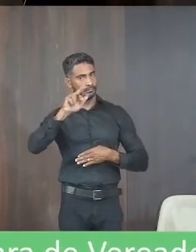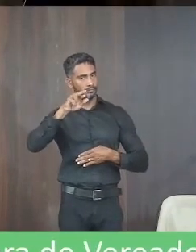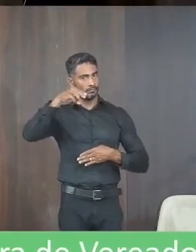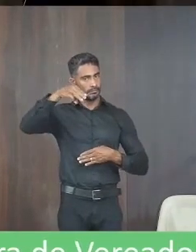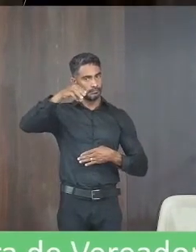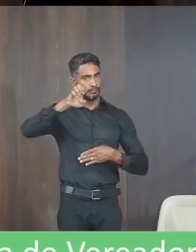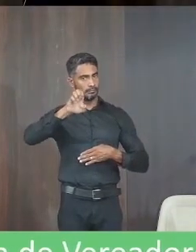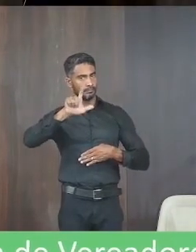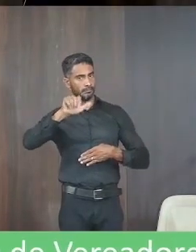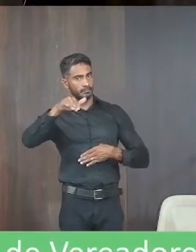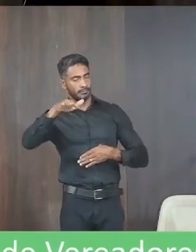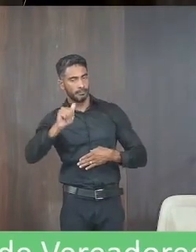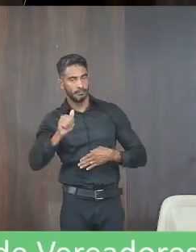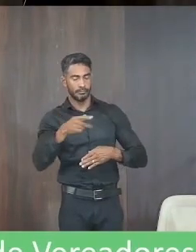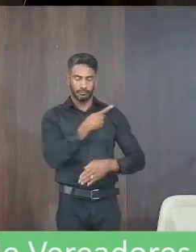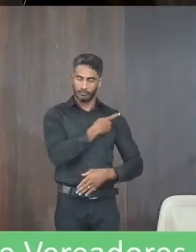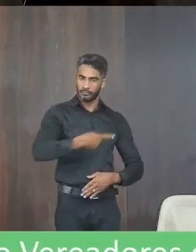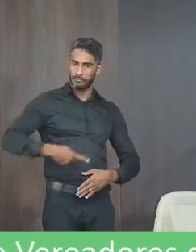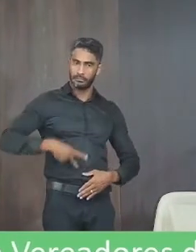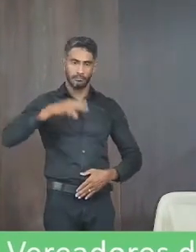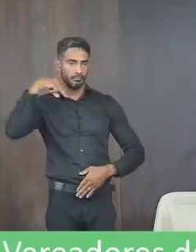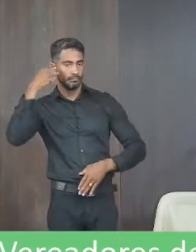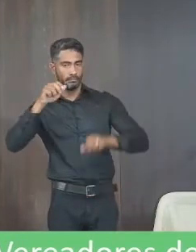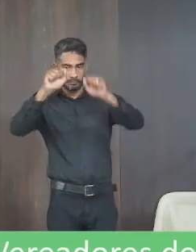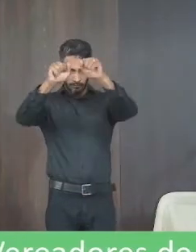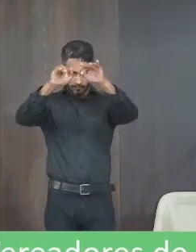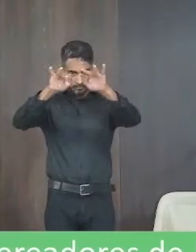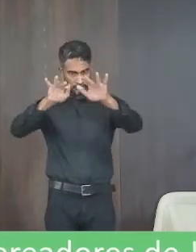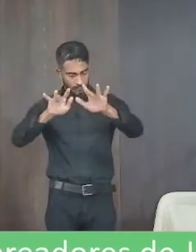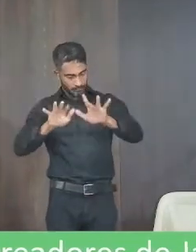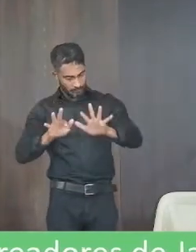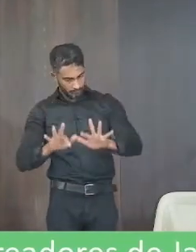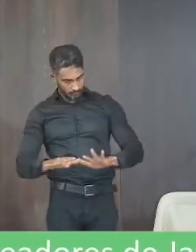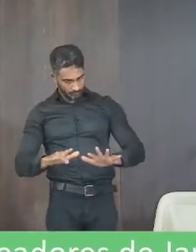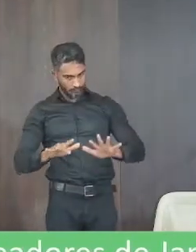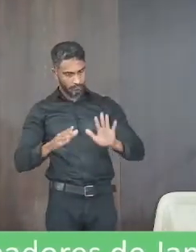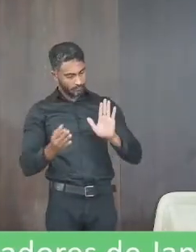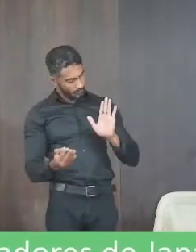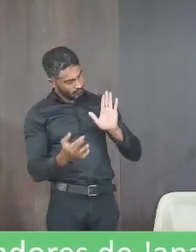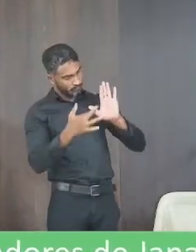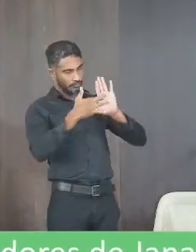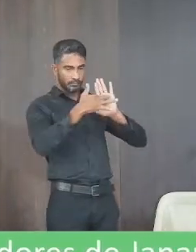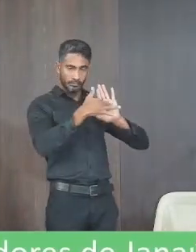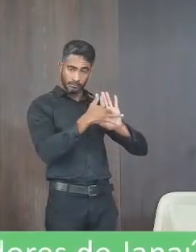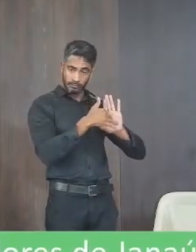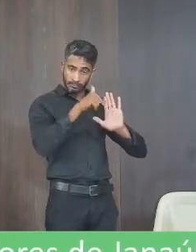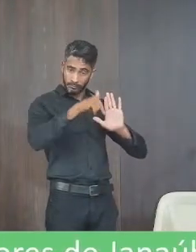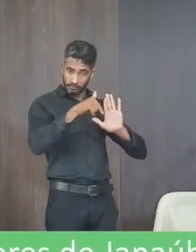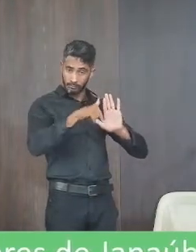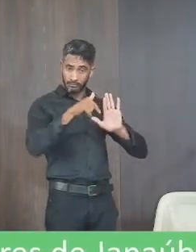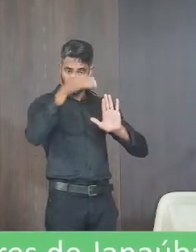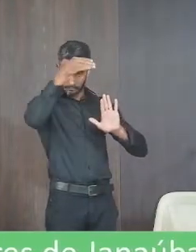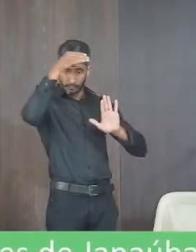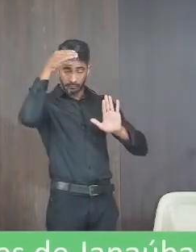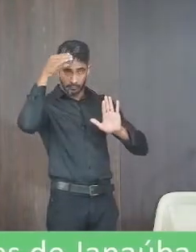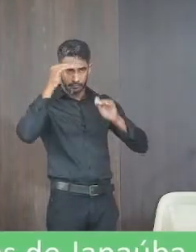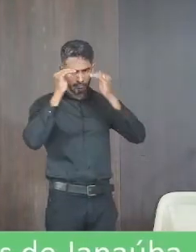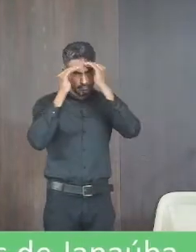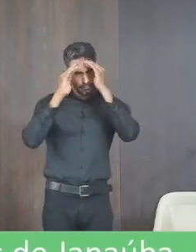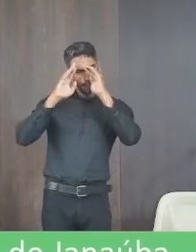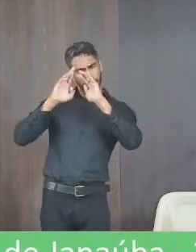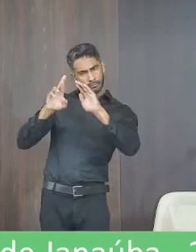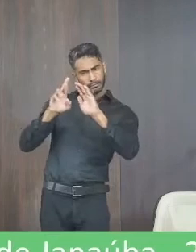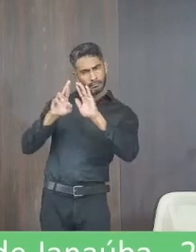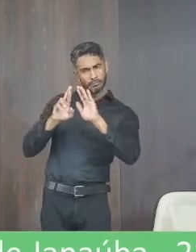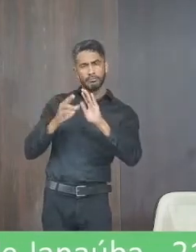teixeira excelentíssimo senhor presidente a vereadora que subscreve conforme preconiza o regimento interno deste poder vem respeitosamente